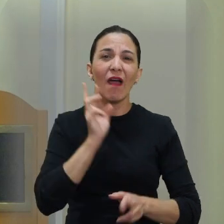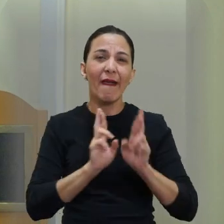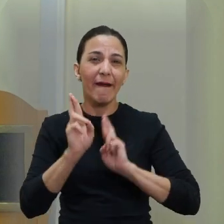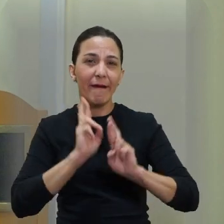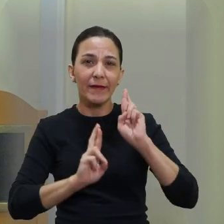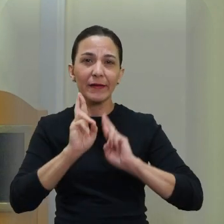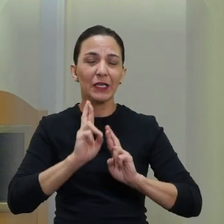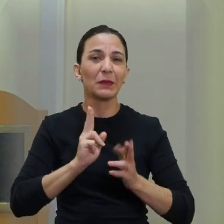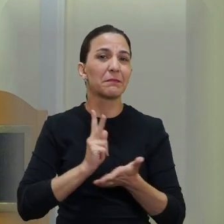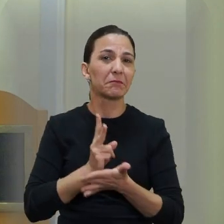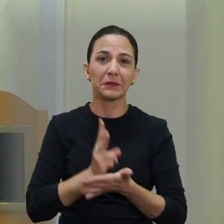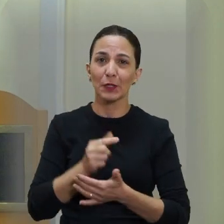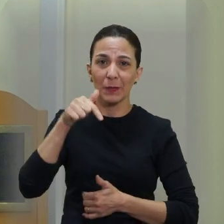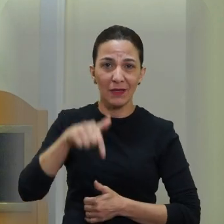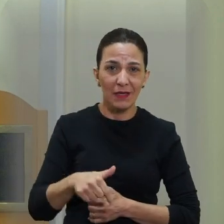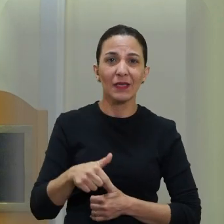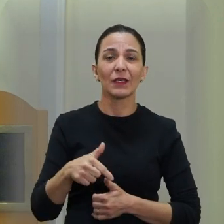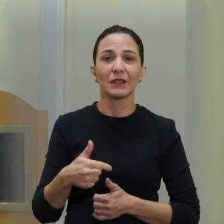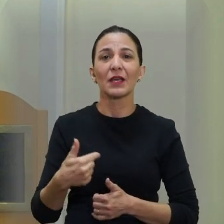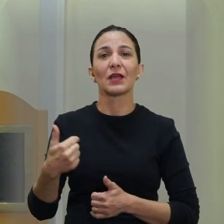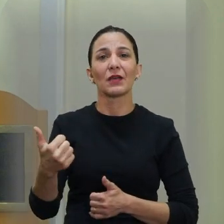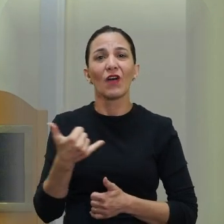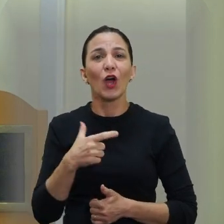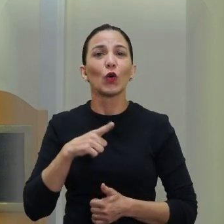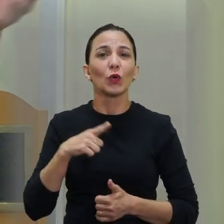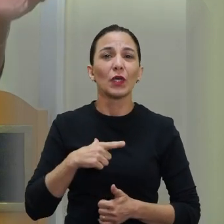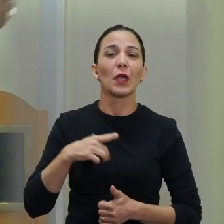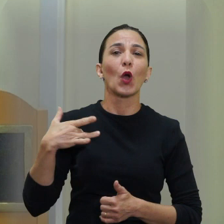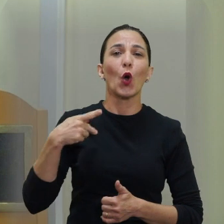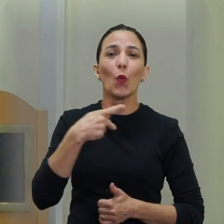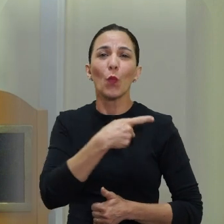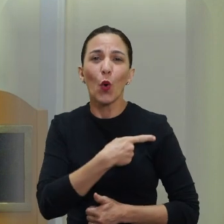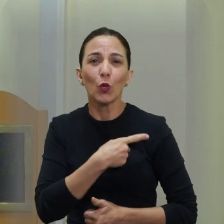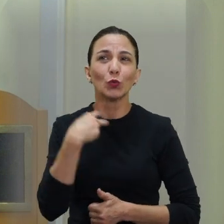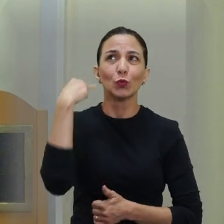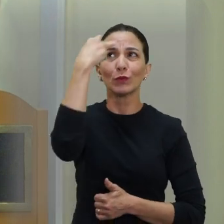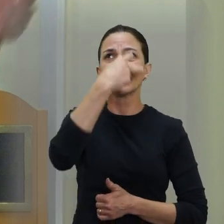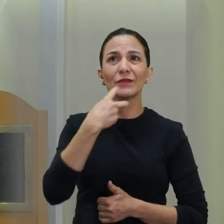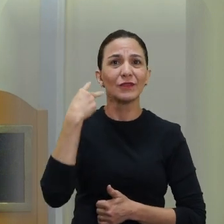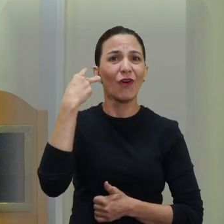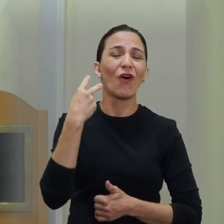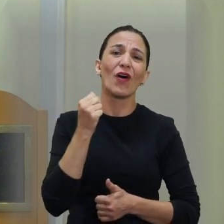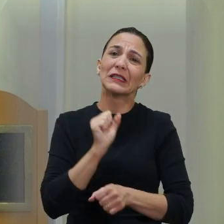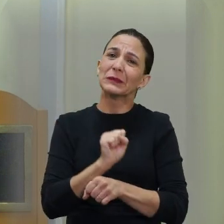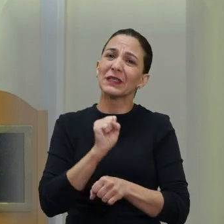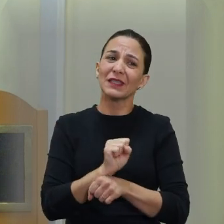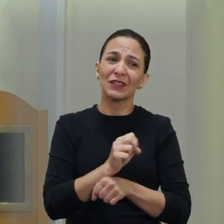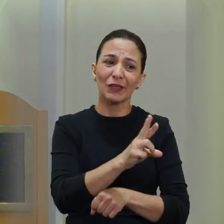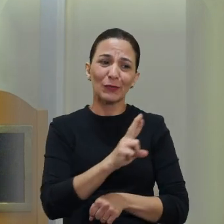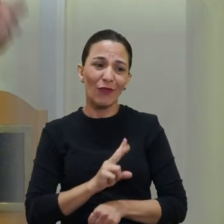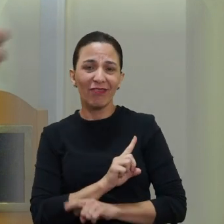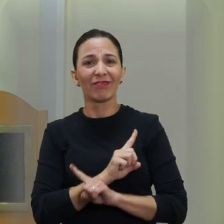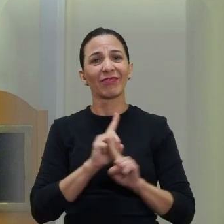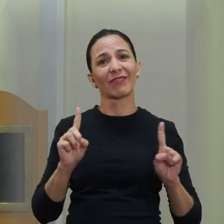pessoas me reclamando aqui quase semanalmente, olha Marquesi, fui no postinho tal, fiquei duas horas esperando para